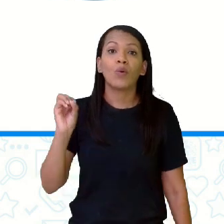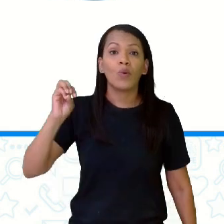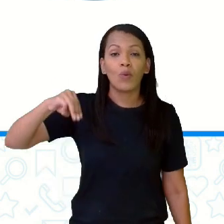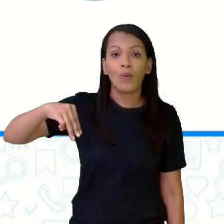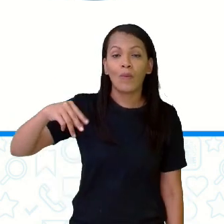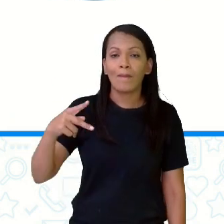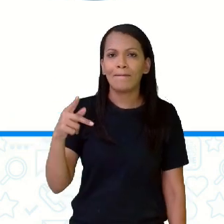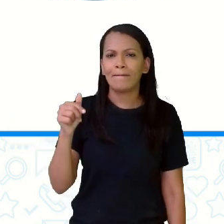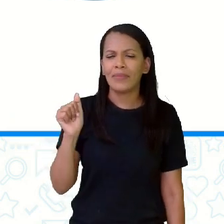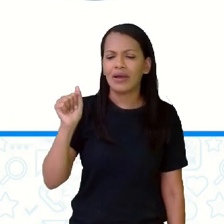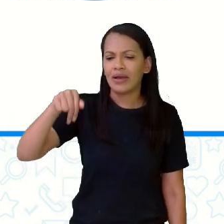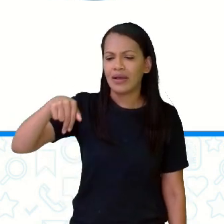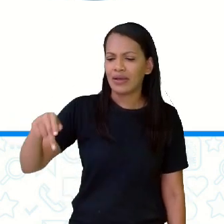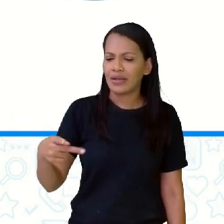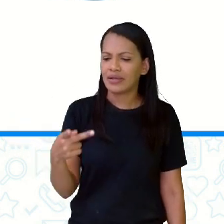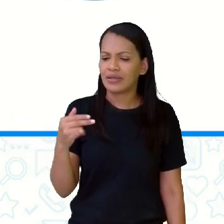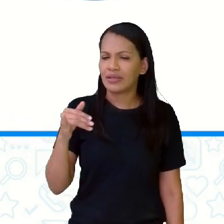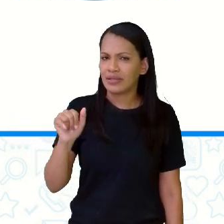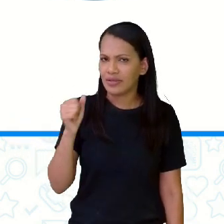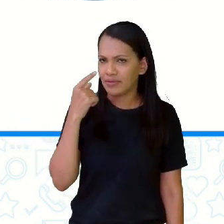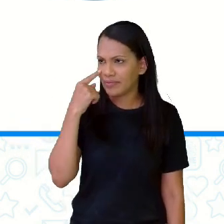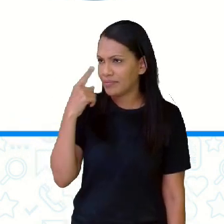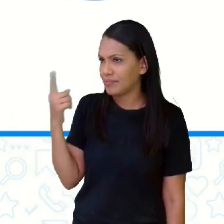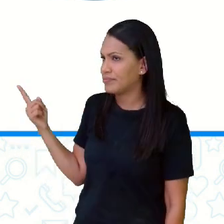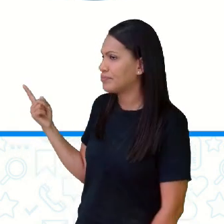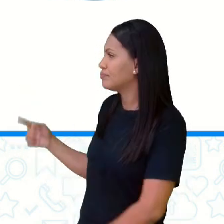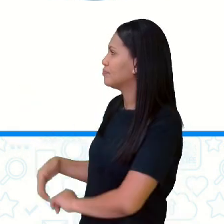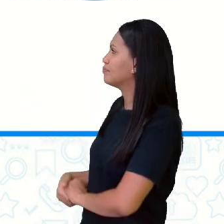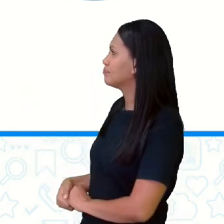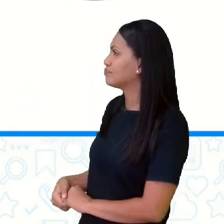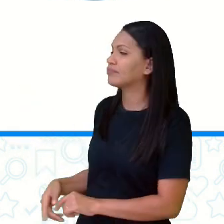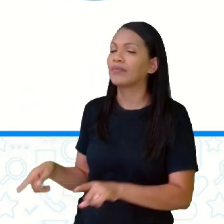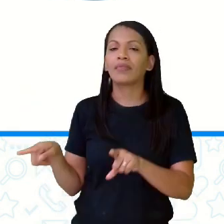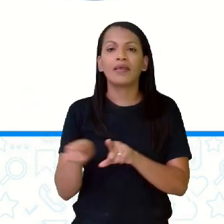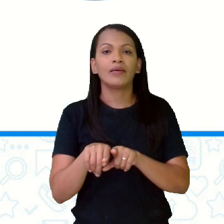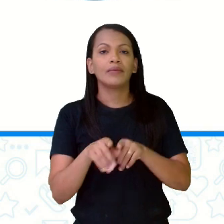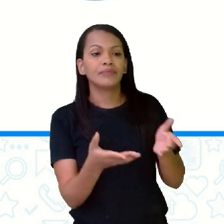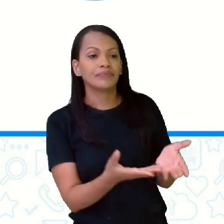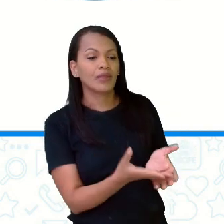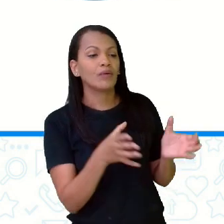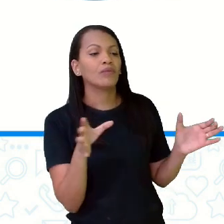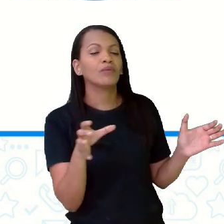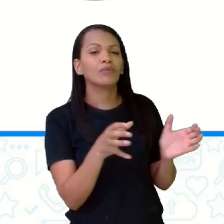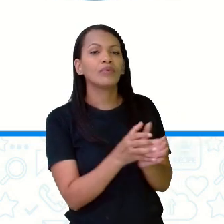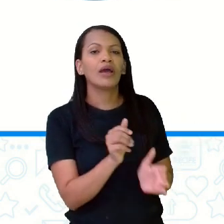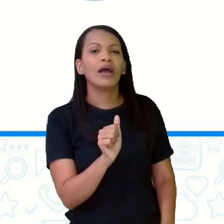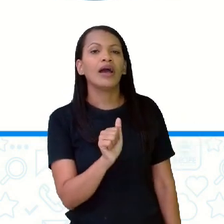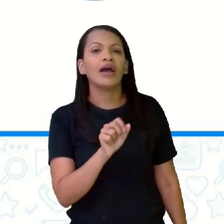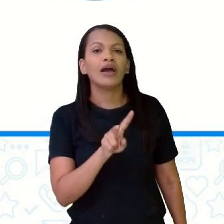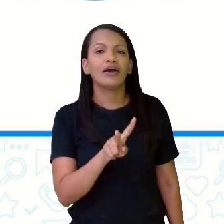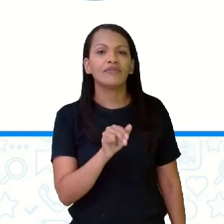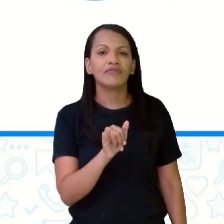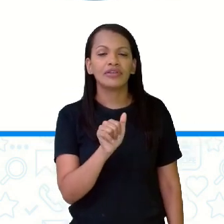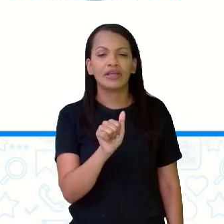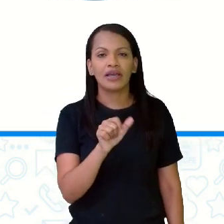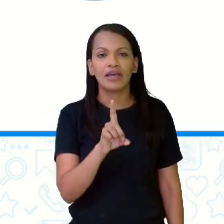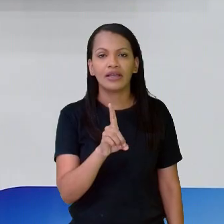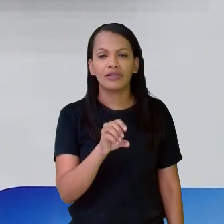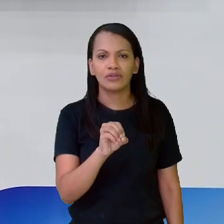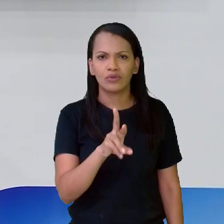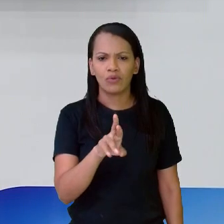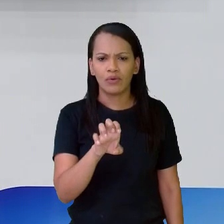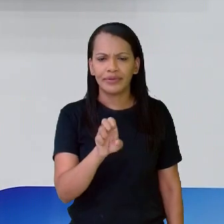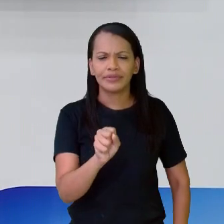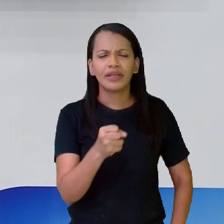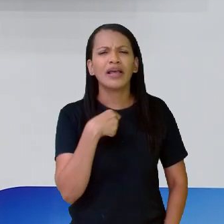o que é que fala? A tripulação. Quando fala tripulação, a tripulação do voo, tal, tal,